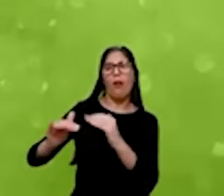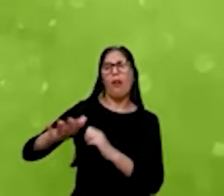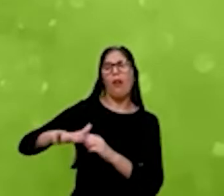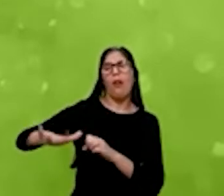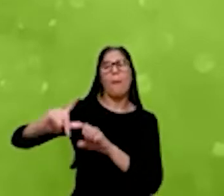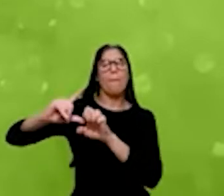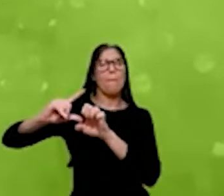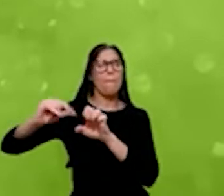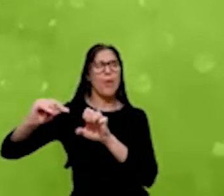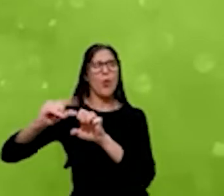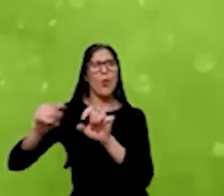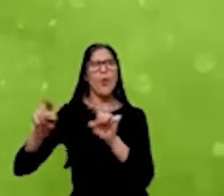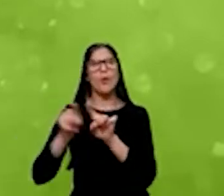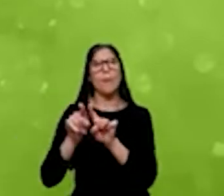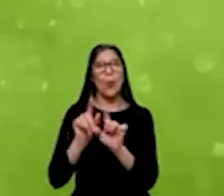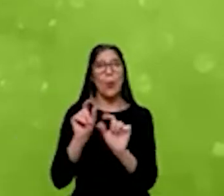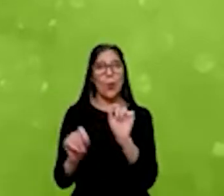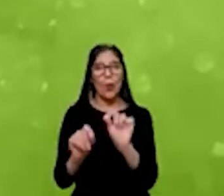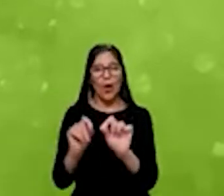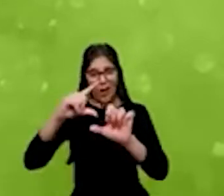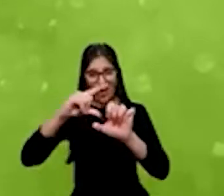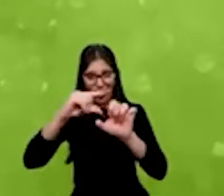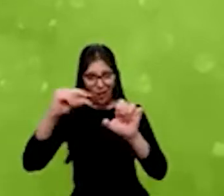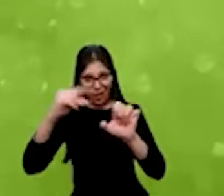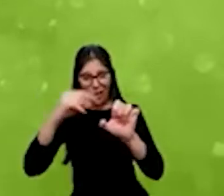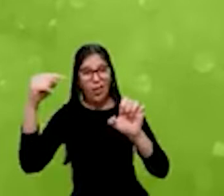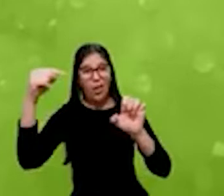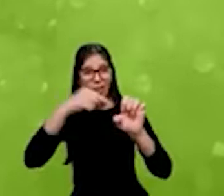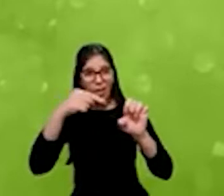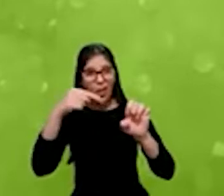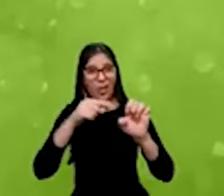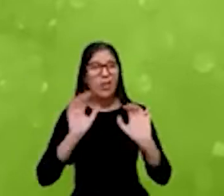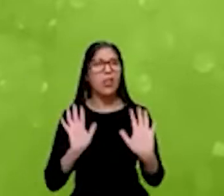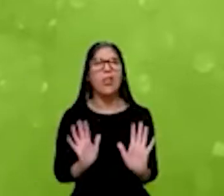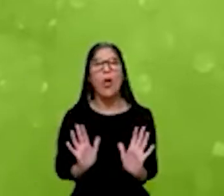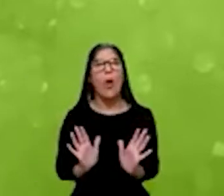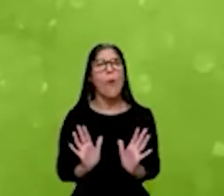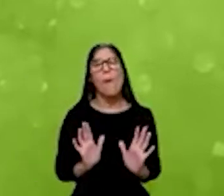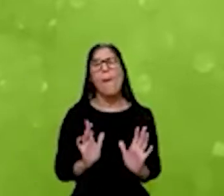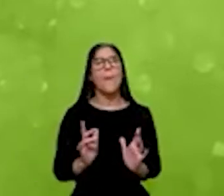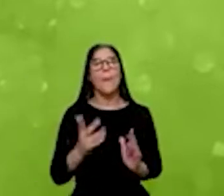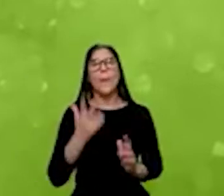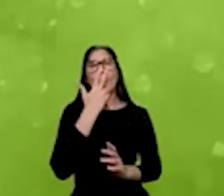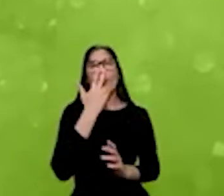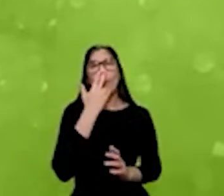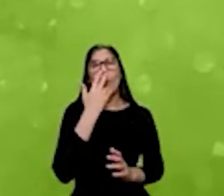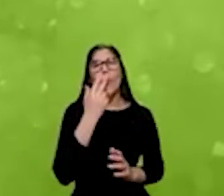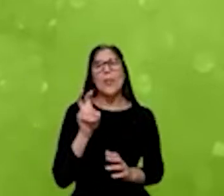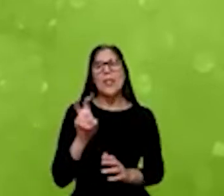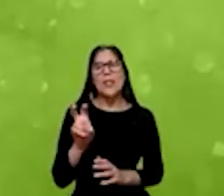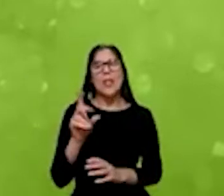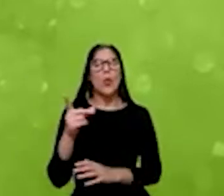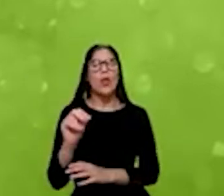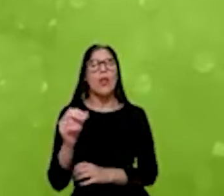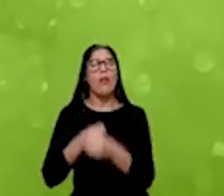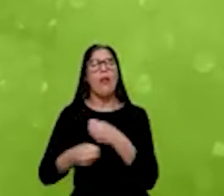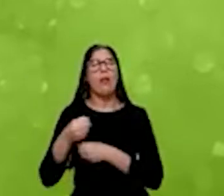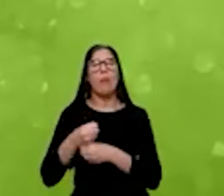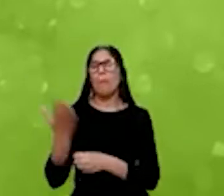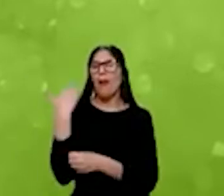esse empreendedorismo, que já não é mais um empreendedorismo de 5 ou 10 anos atrás. É um